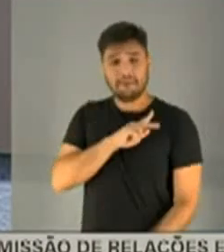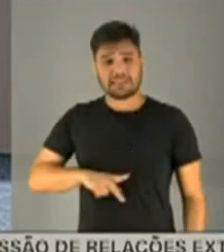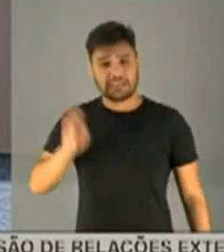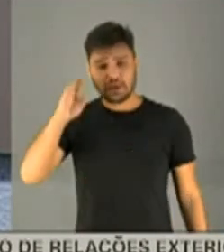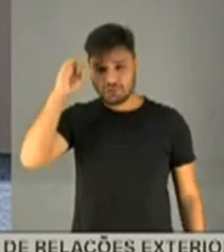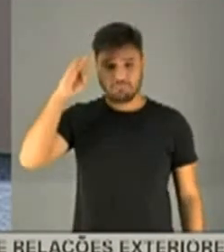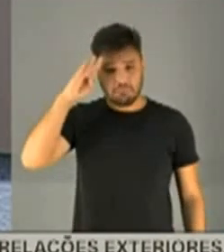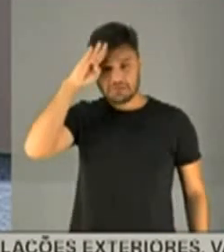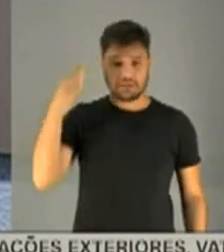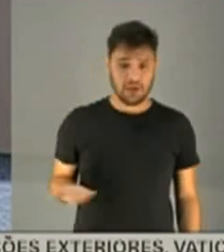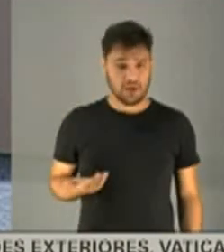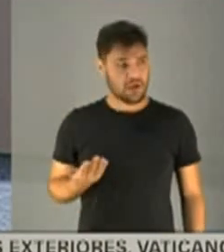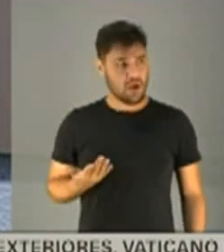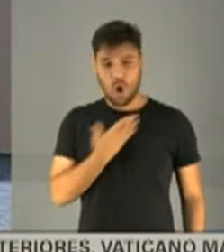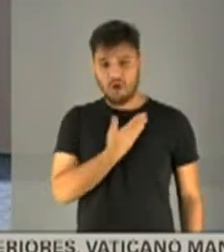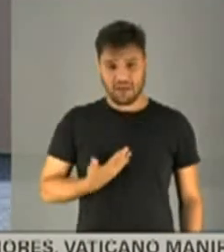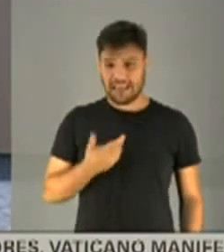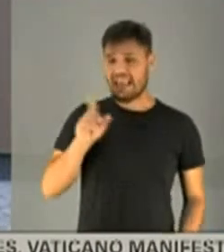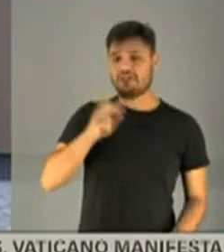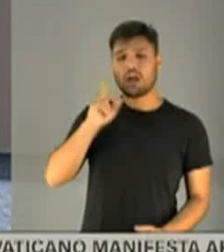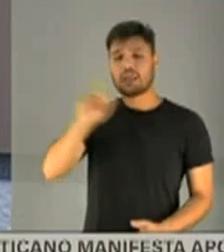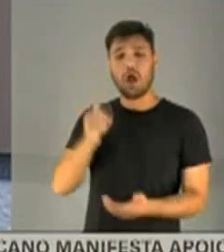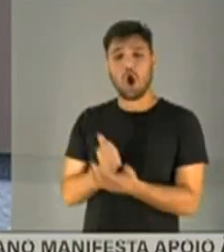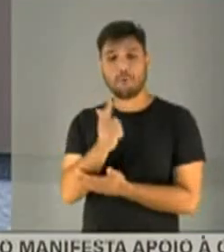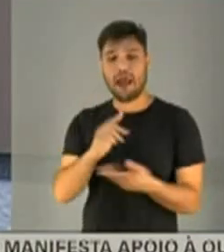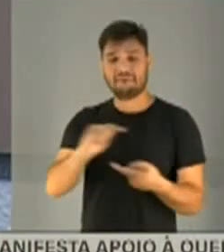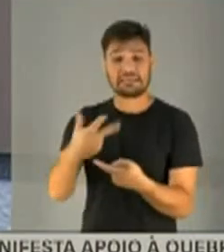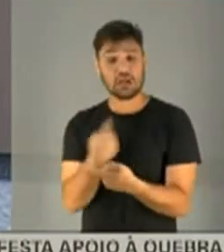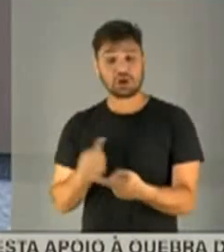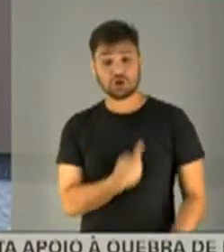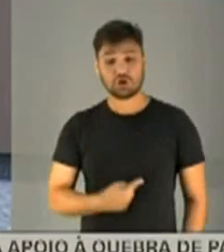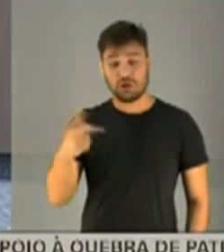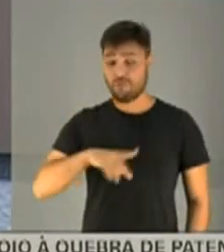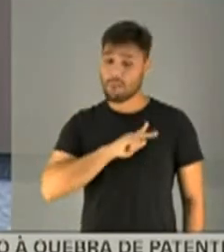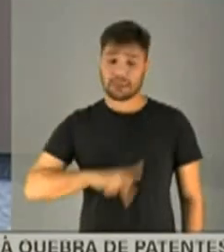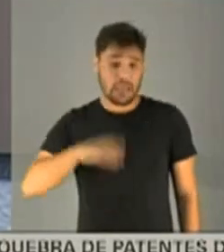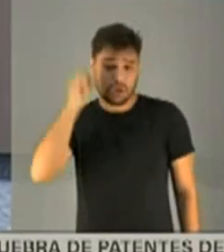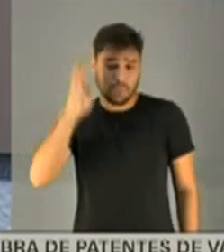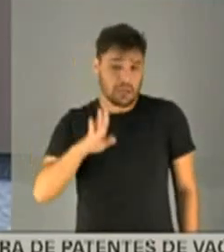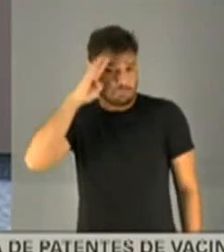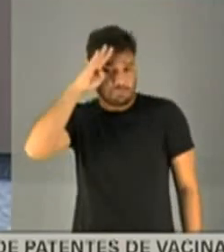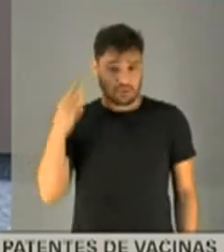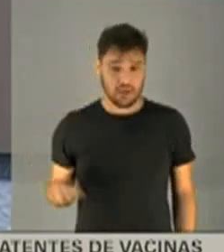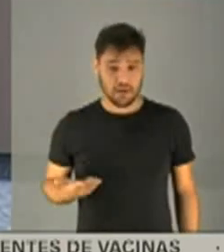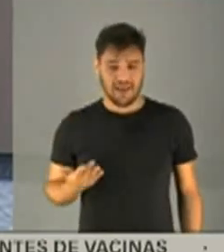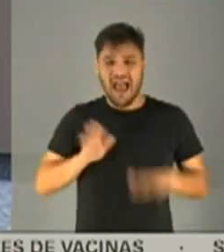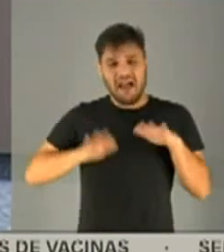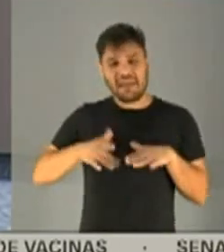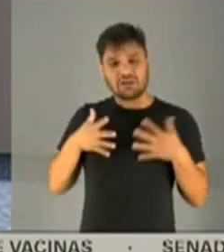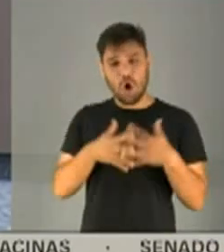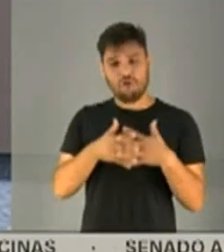governo federal. Quem disse que não ia comprar a vacina da China foi o presidente da República. Muitas vezes a gente confunde a